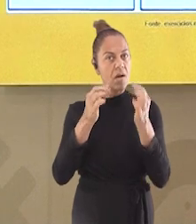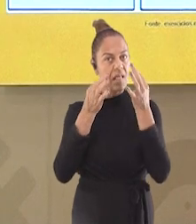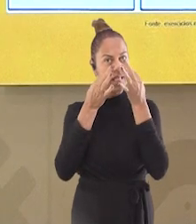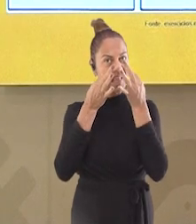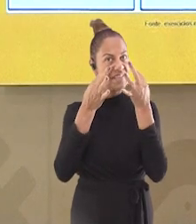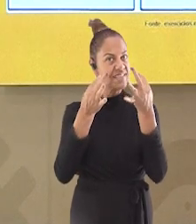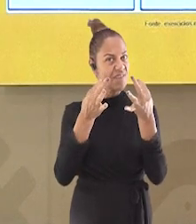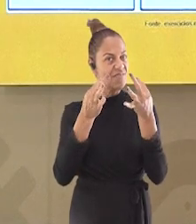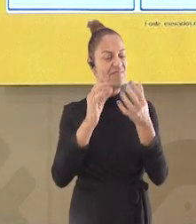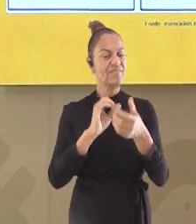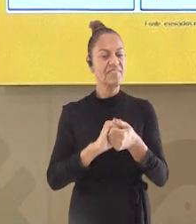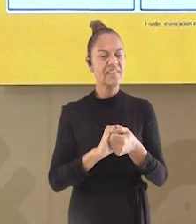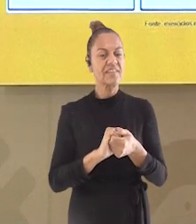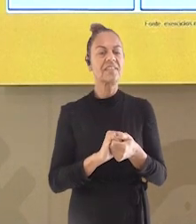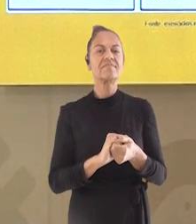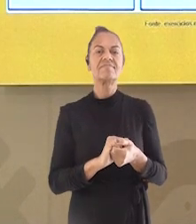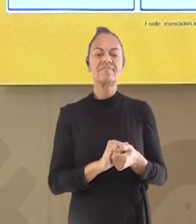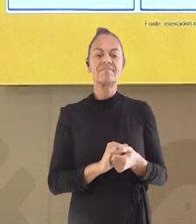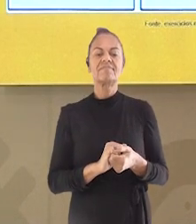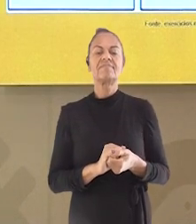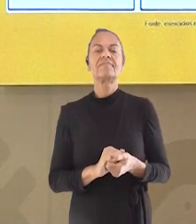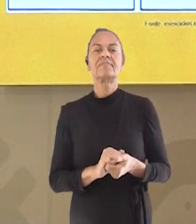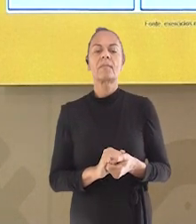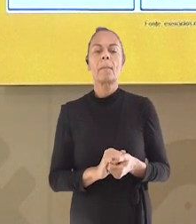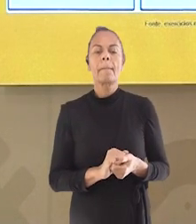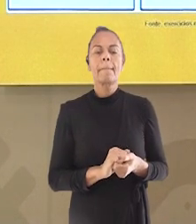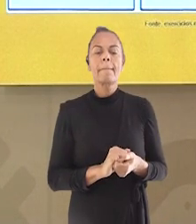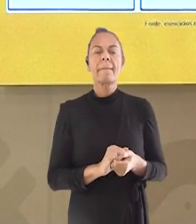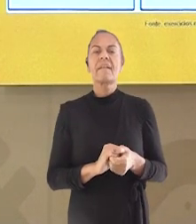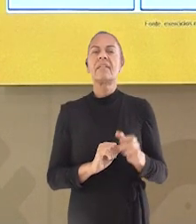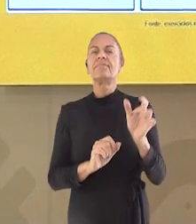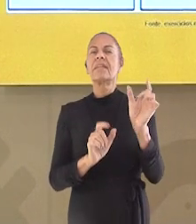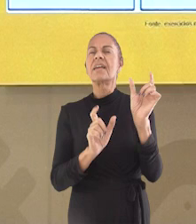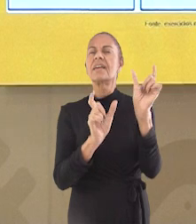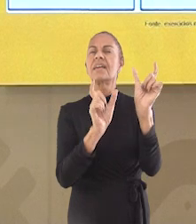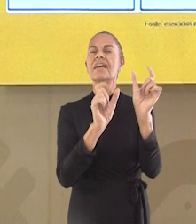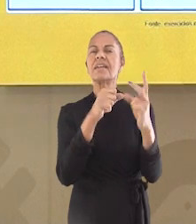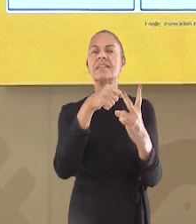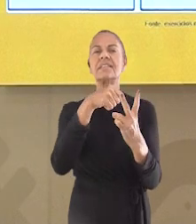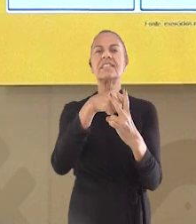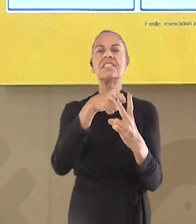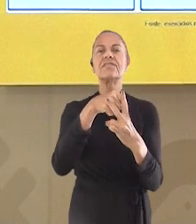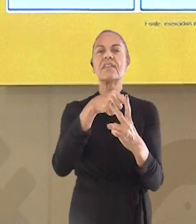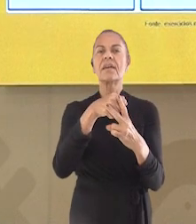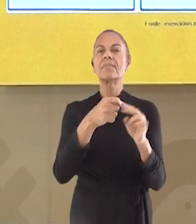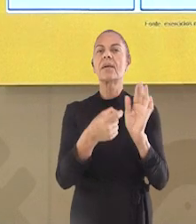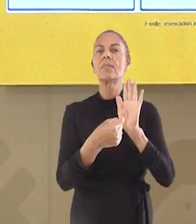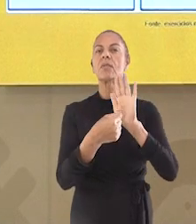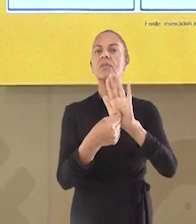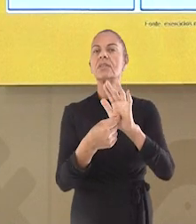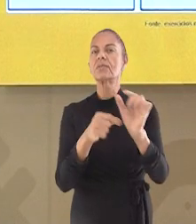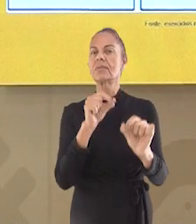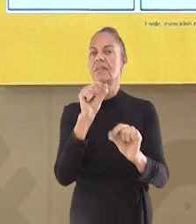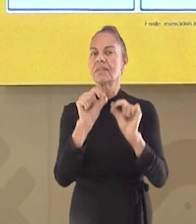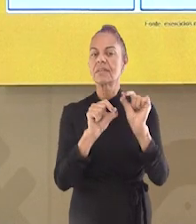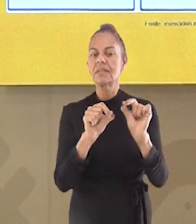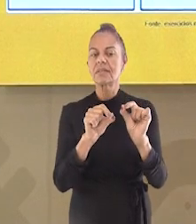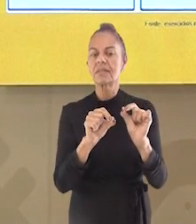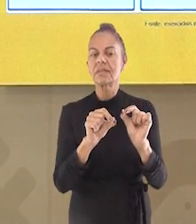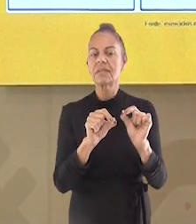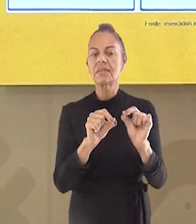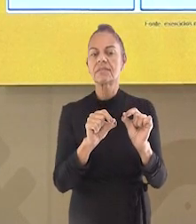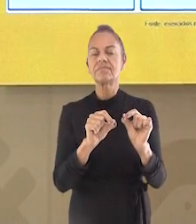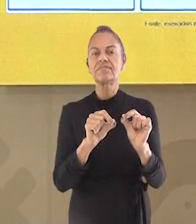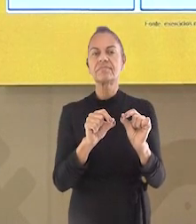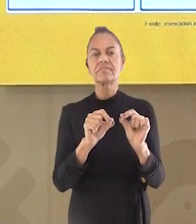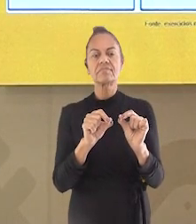atenção nos verbos. Abaixa, enrola, puxa e torce. Esses verbos aí estão indicando o quê? Veja,